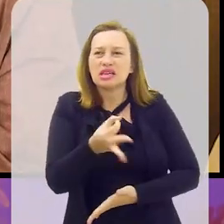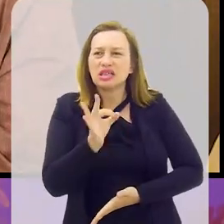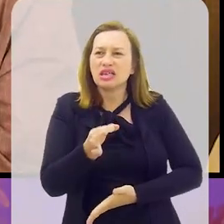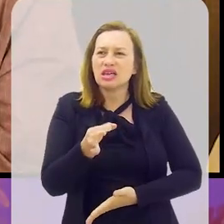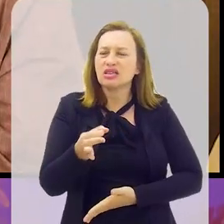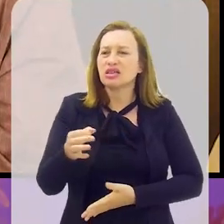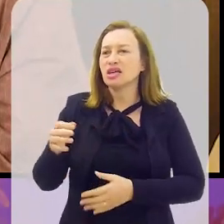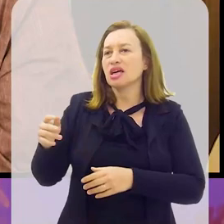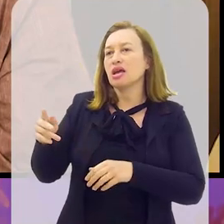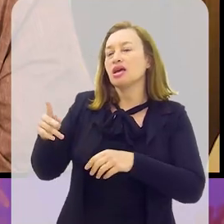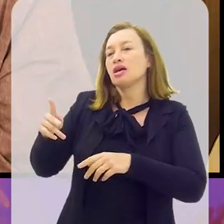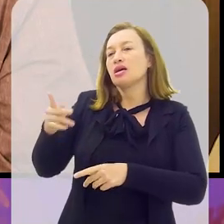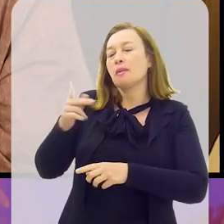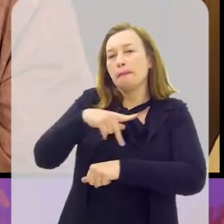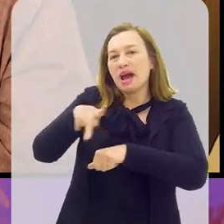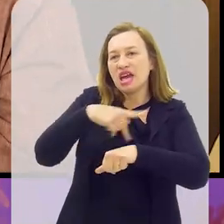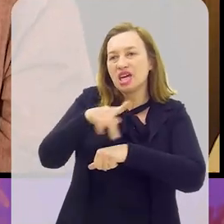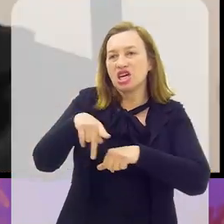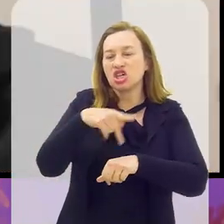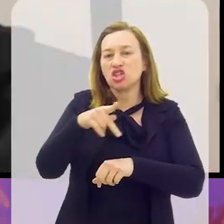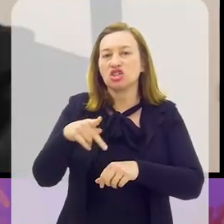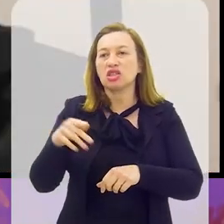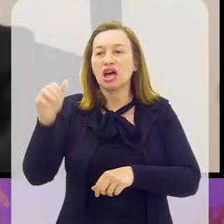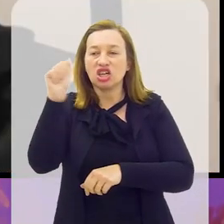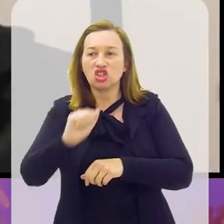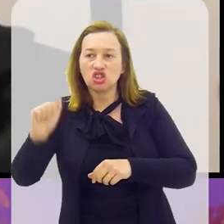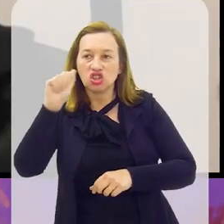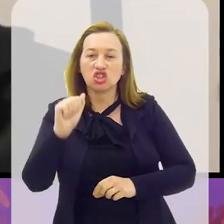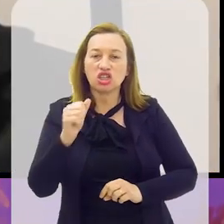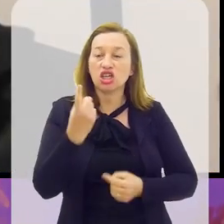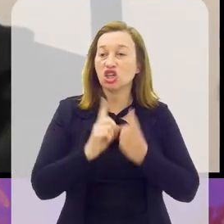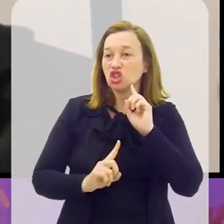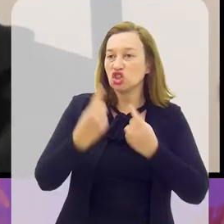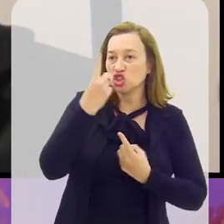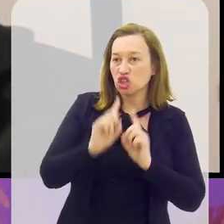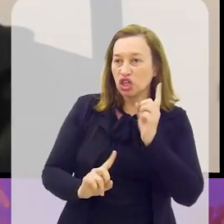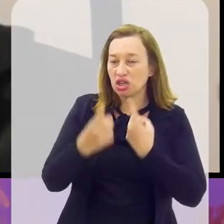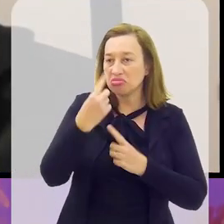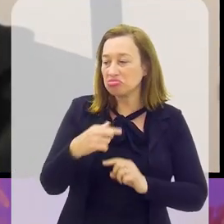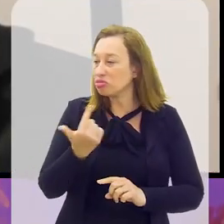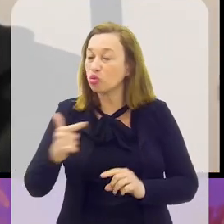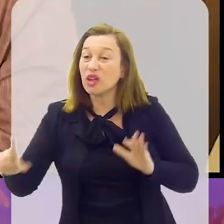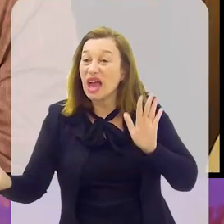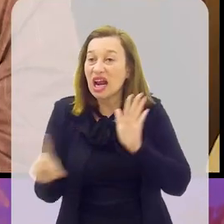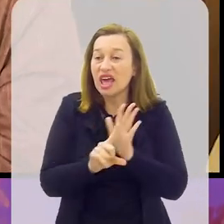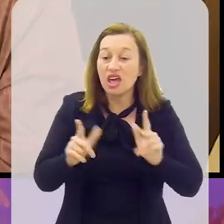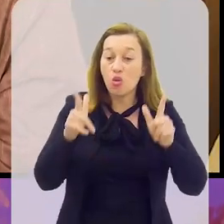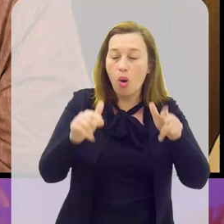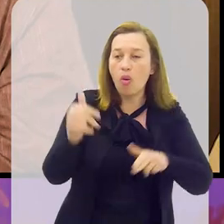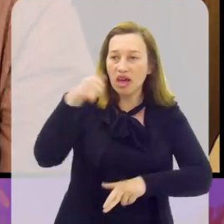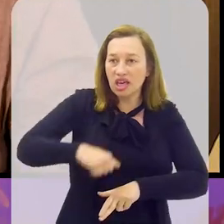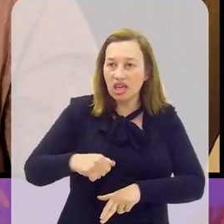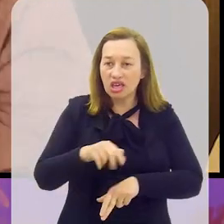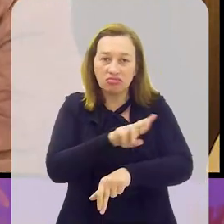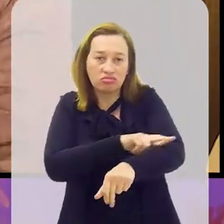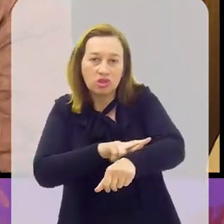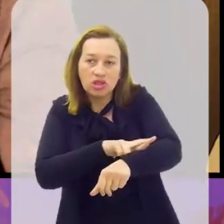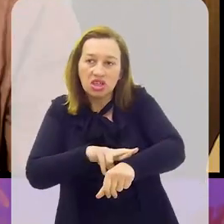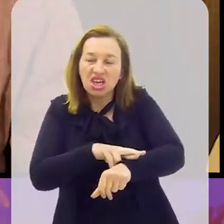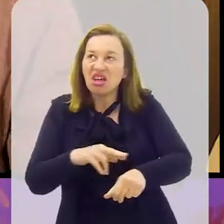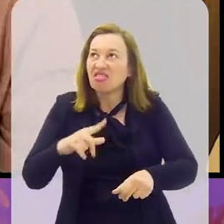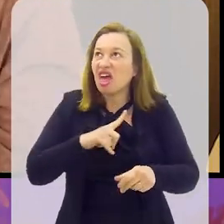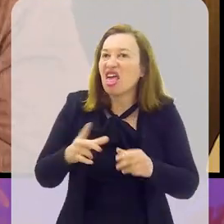com certeza, naqueles países, Chile e Argentina, não temos a lei de racismo como temos aqui no país, que é pitificada como crime e